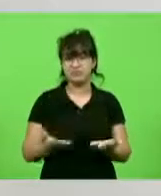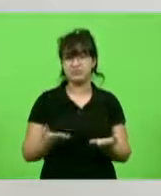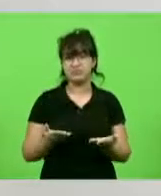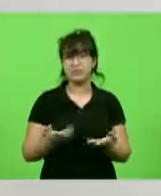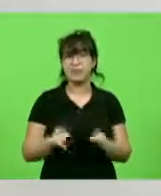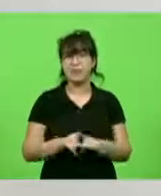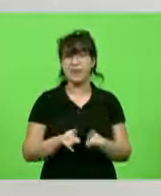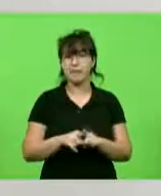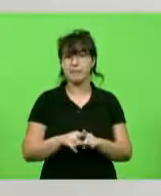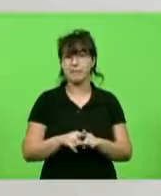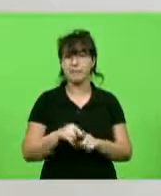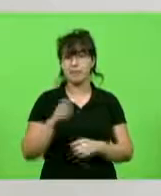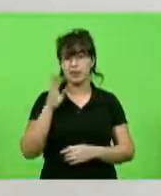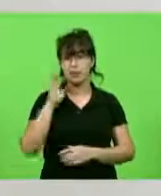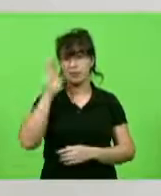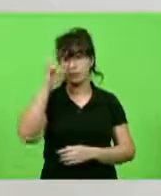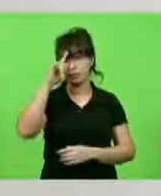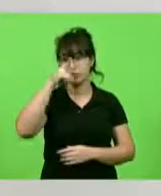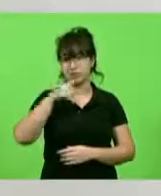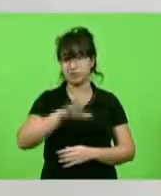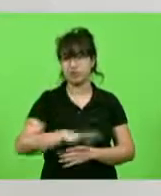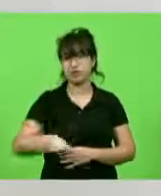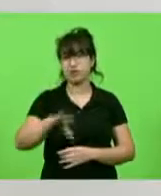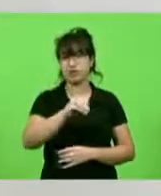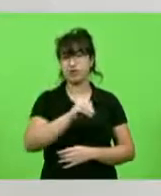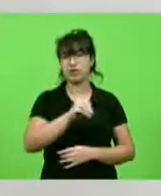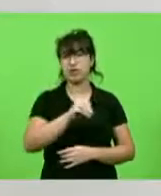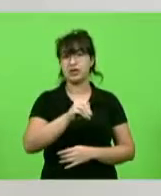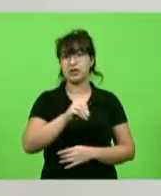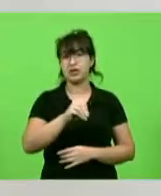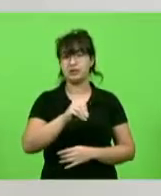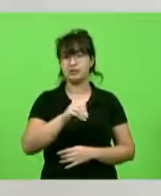-geral da Polícia Militar da Bahia, maldito seja o senhor mil vezes,